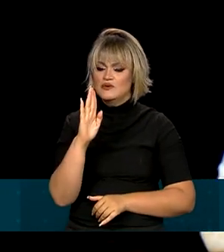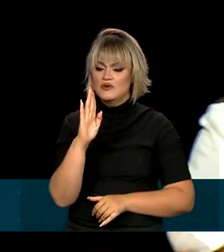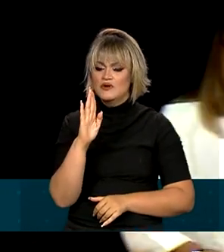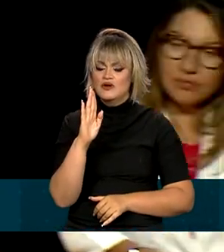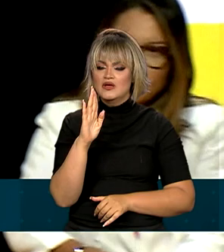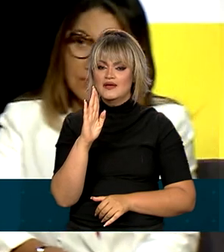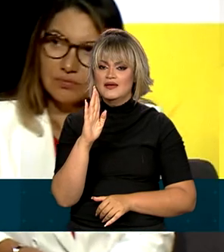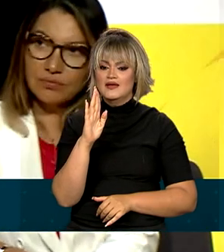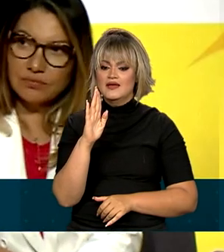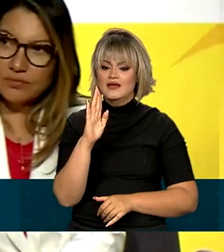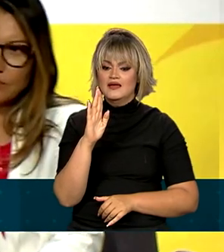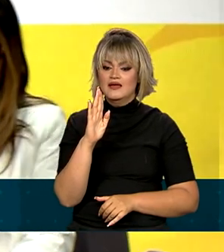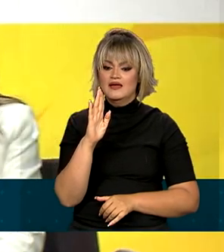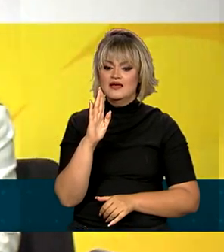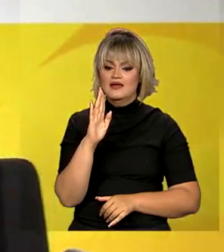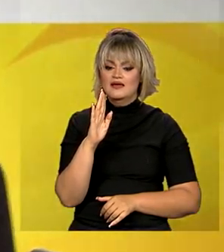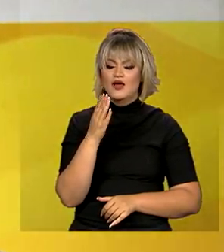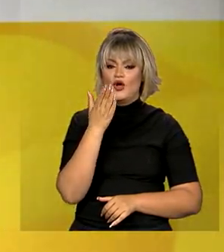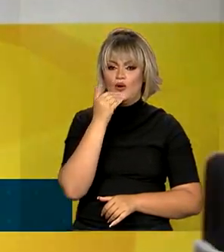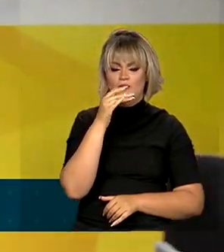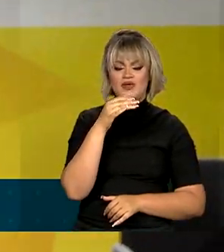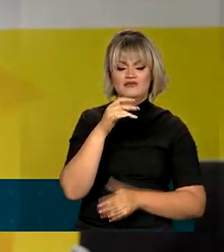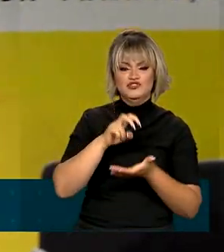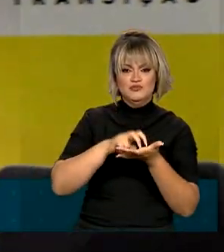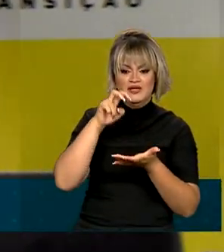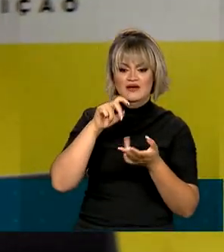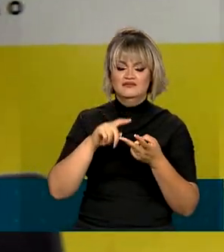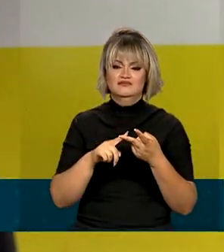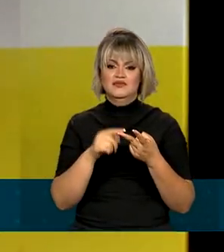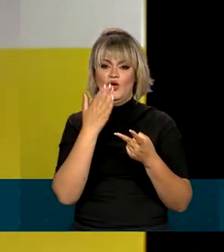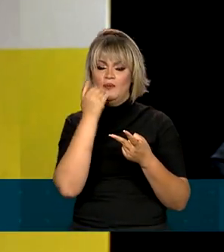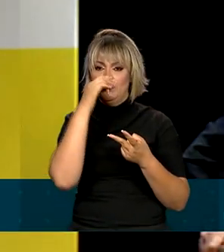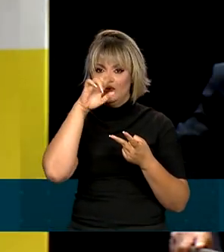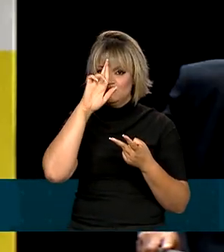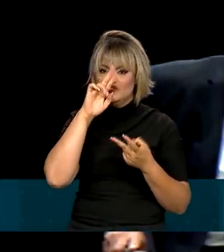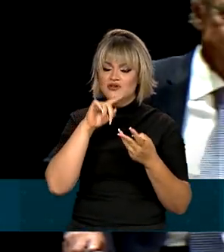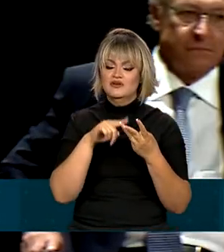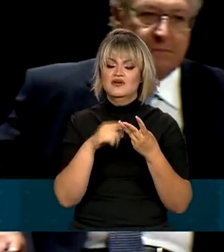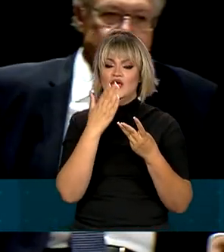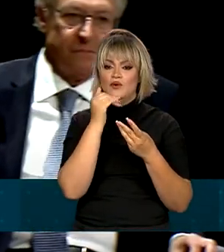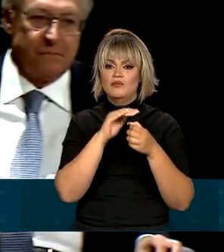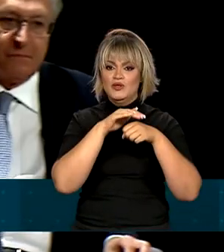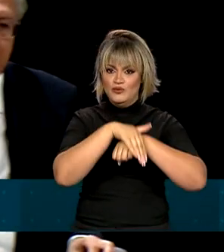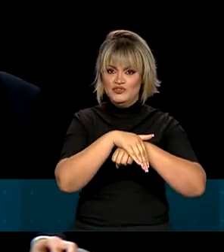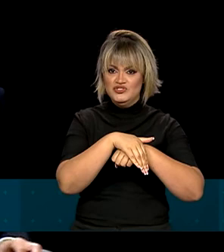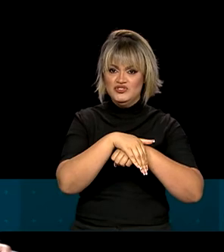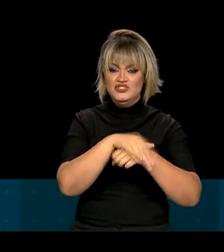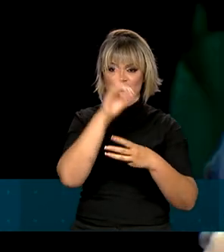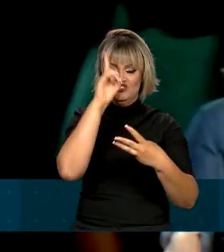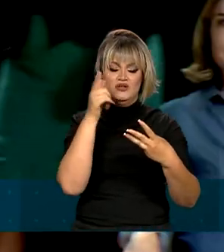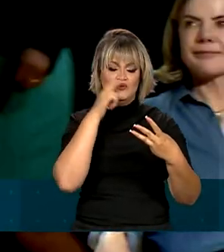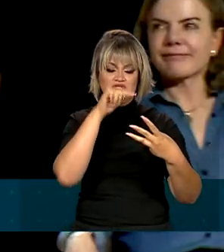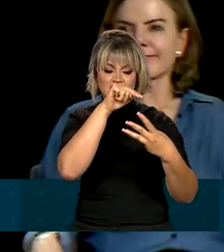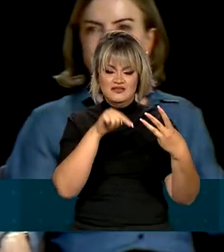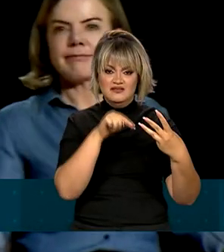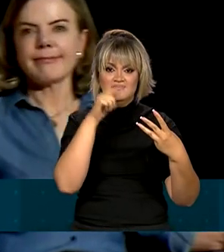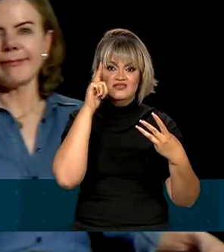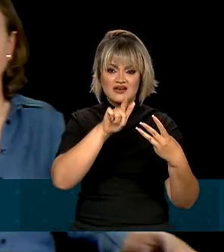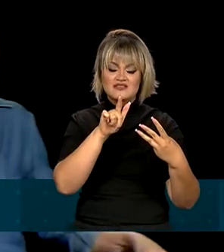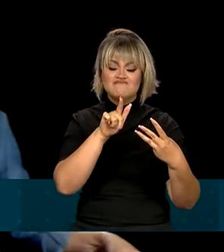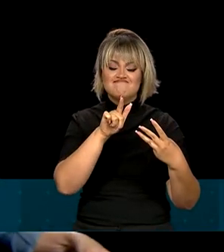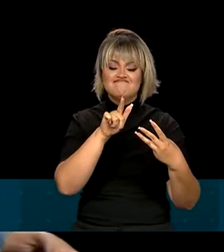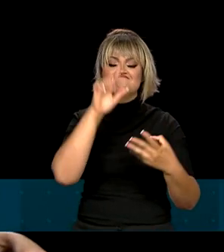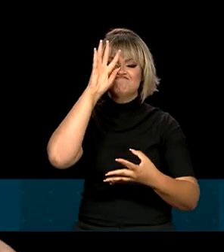tomando café, estiver almoçando e estiver jantando, outra vez